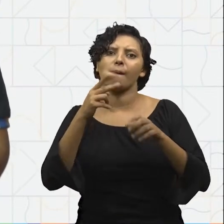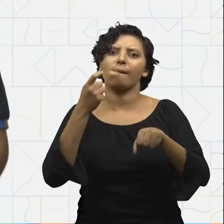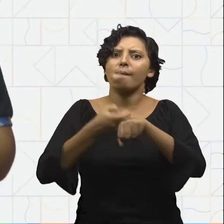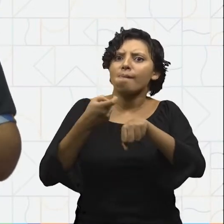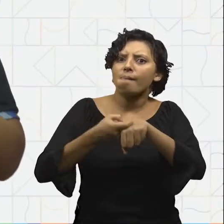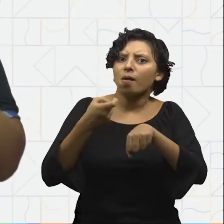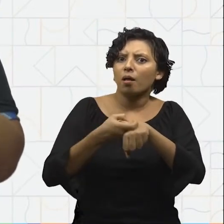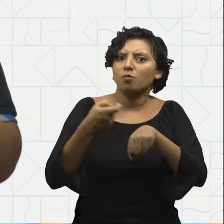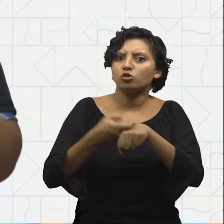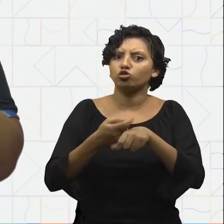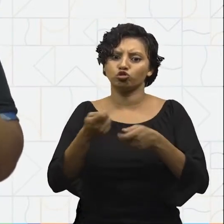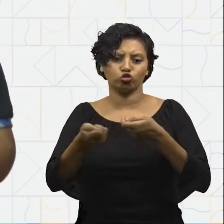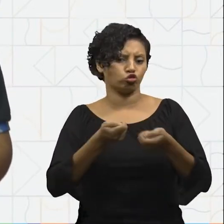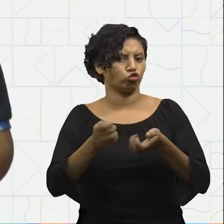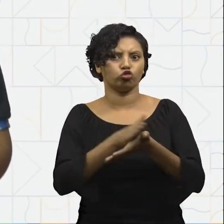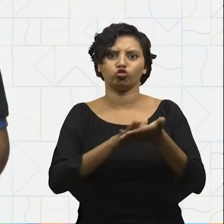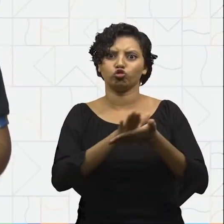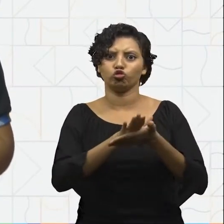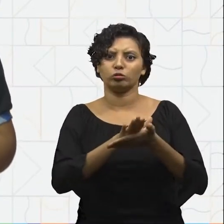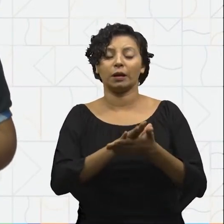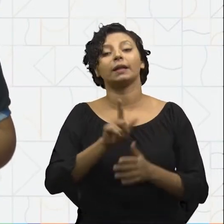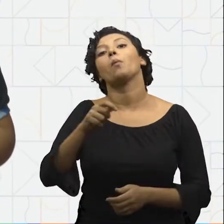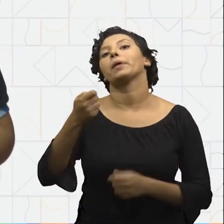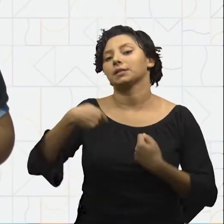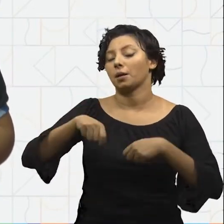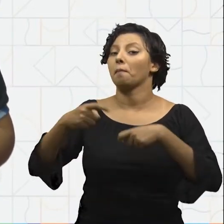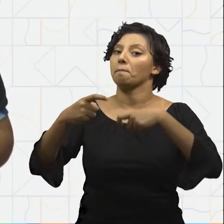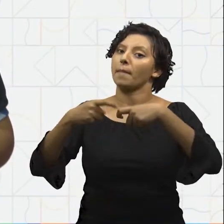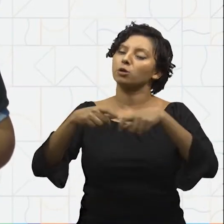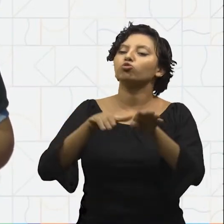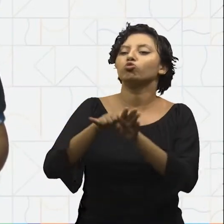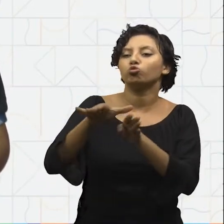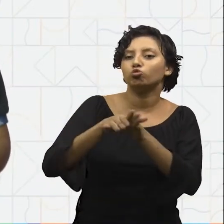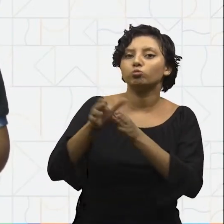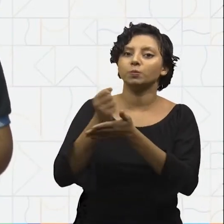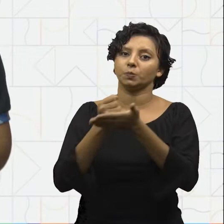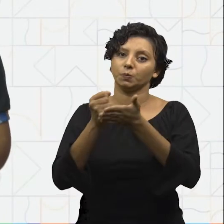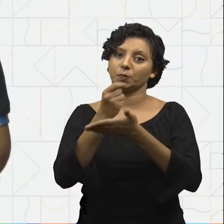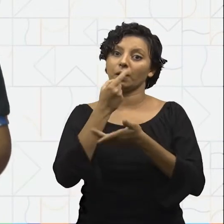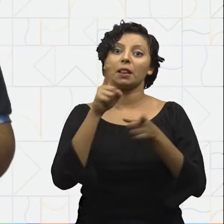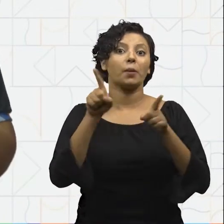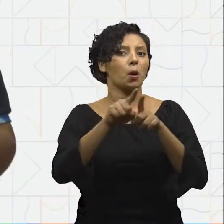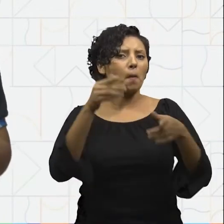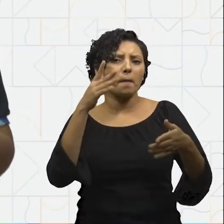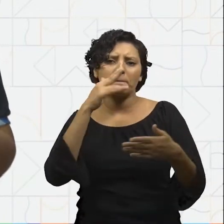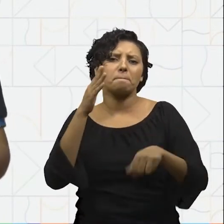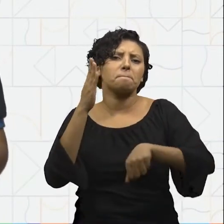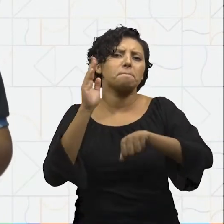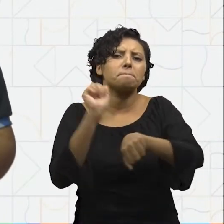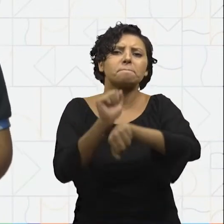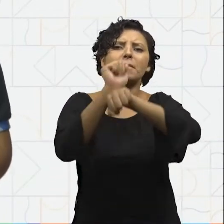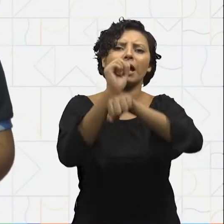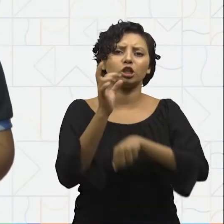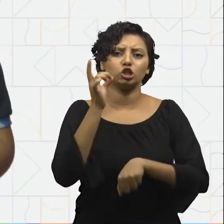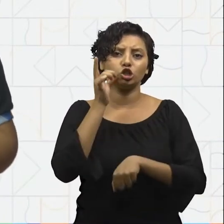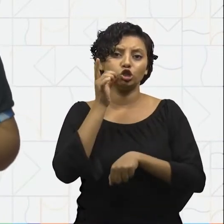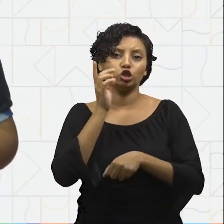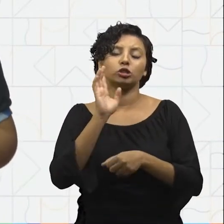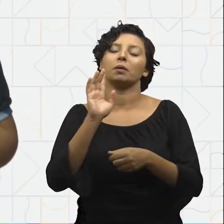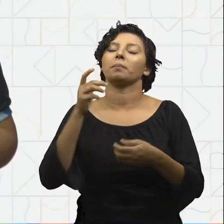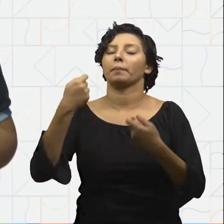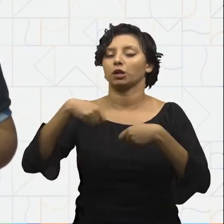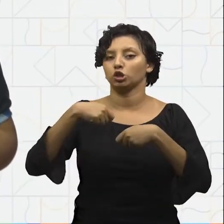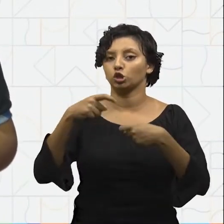antibióticos sem a recomendação de um médico. Também não pare o tratamento antes do prazo indicado pelo médico